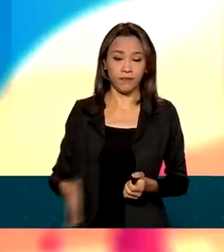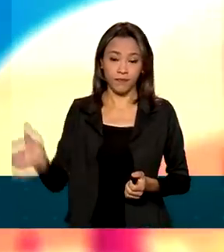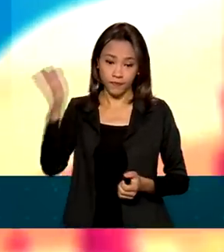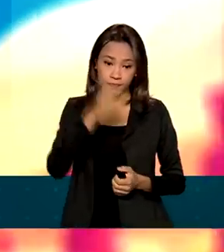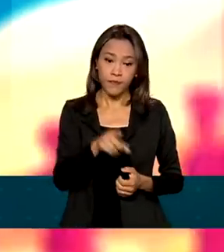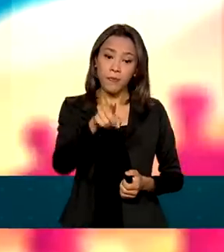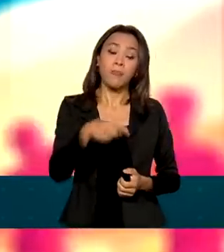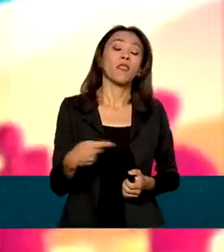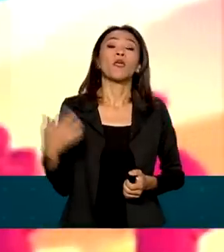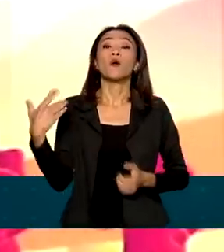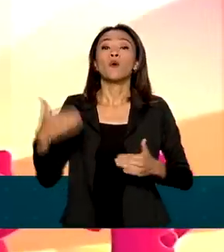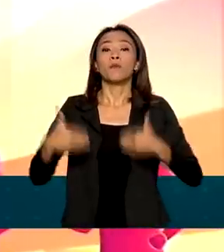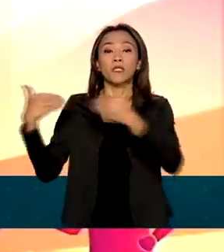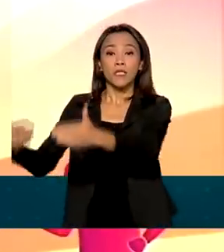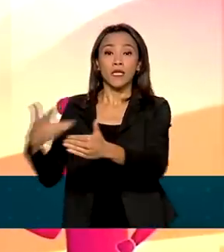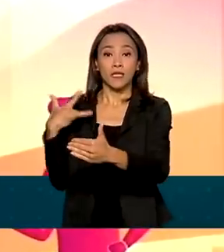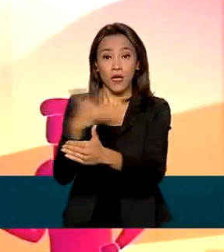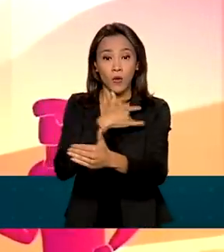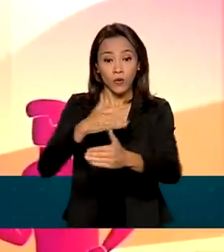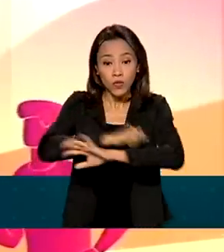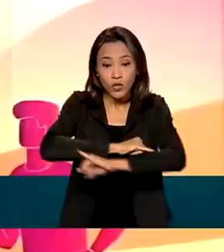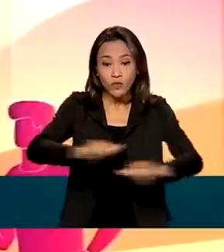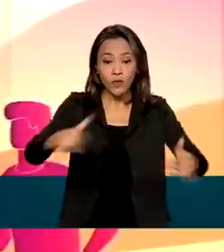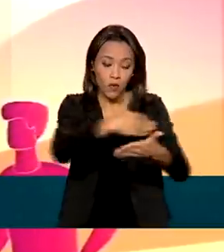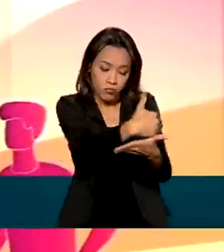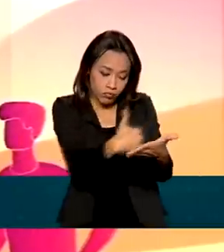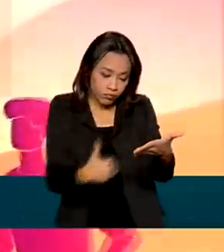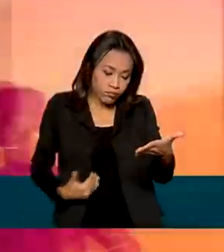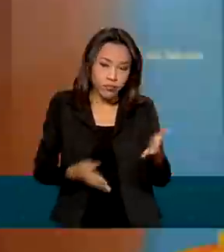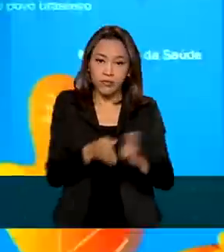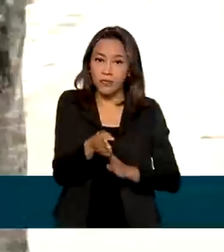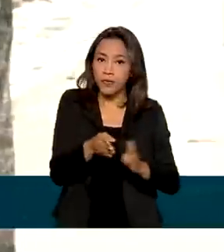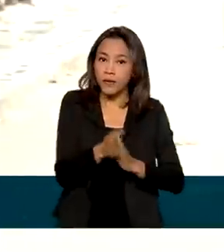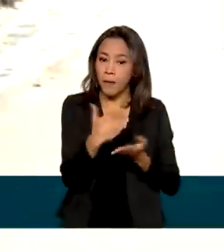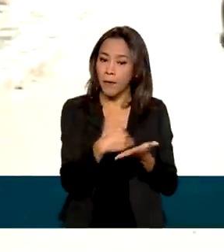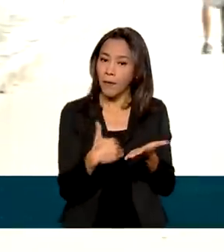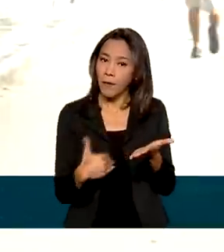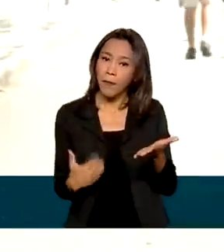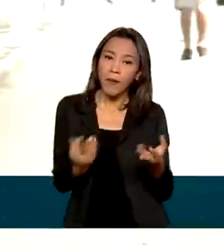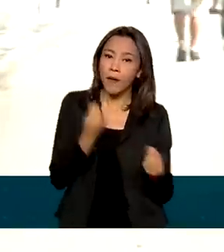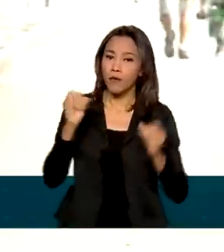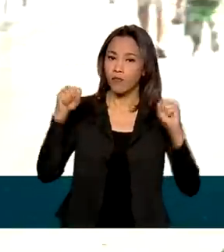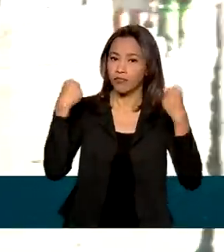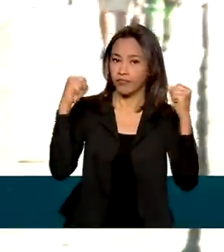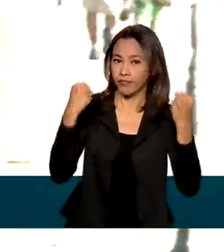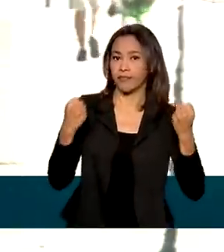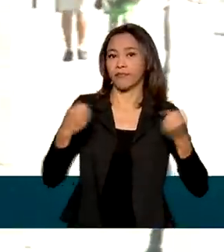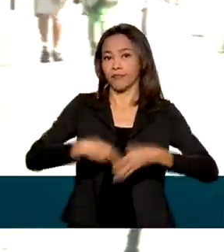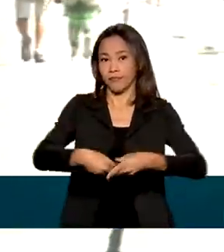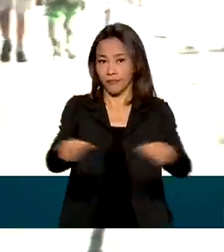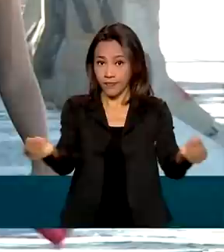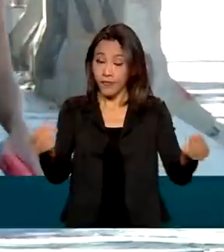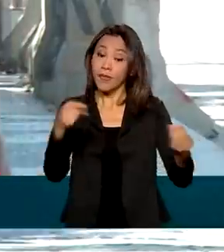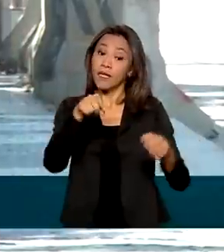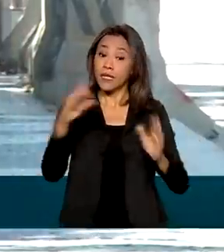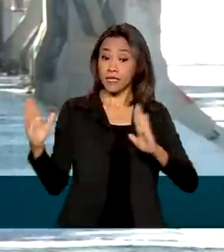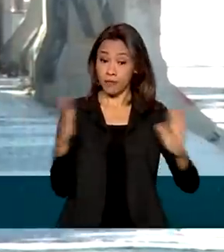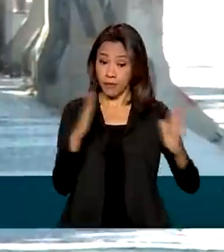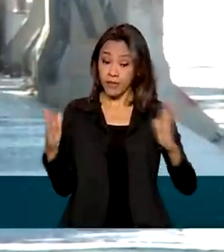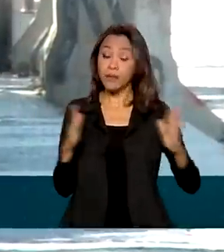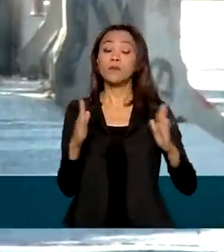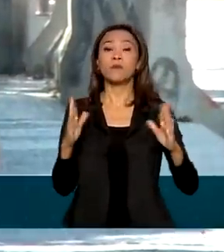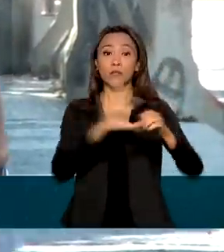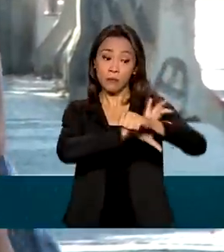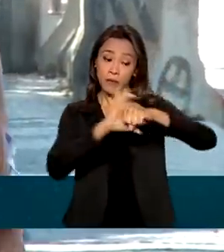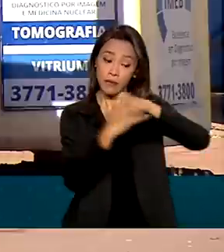lançou o Guia de Atividade Física para a População Brasileira para reverter o quadro. Além disso, em tempos de pandemia, os médicos